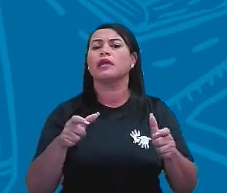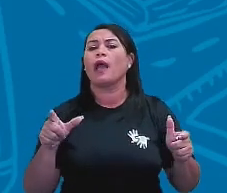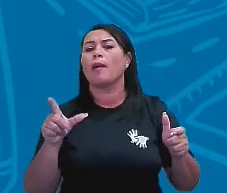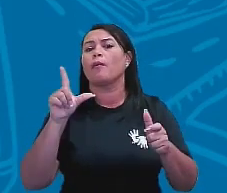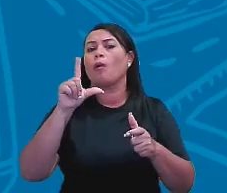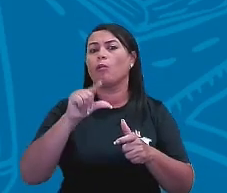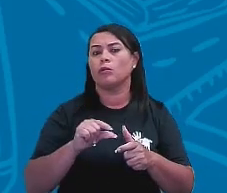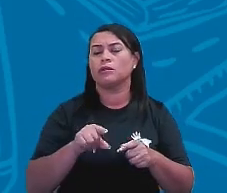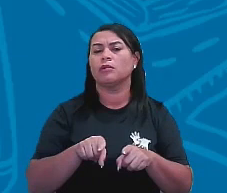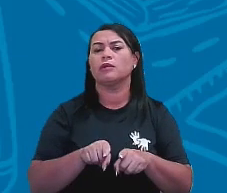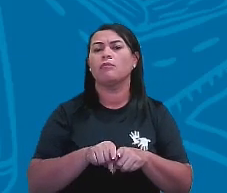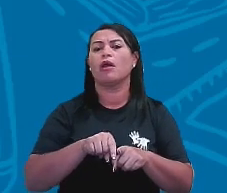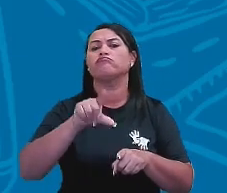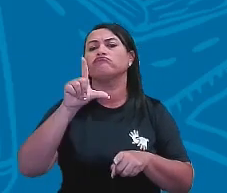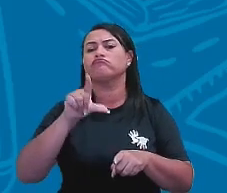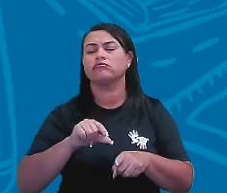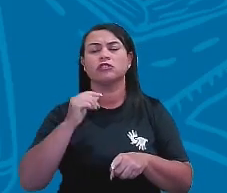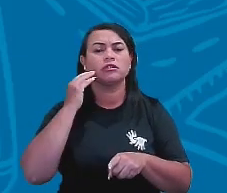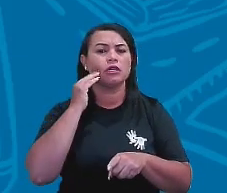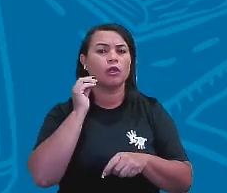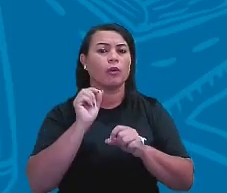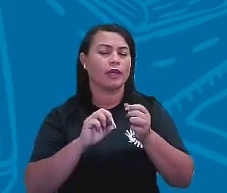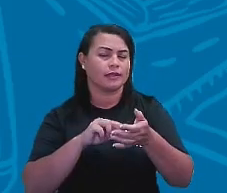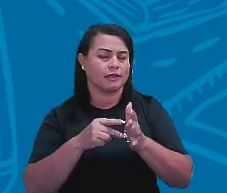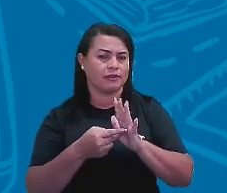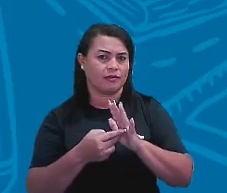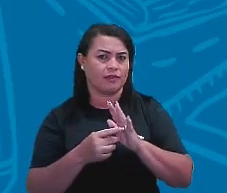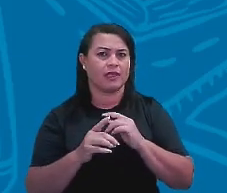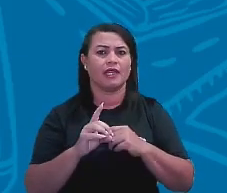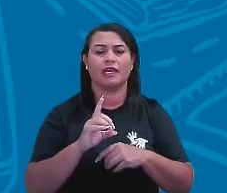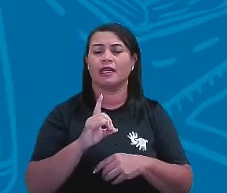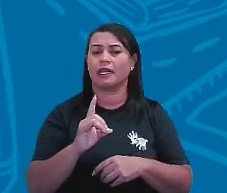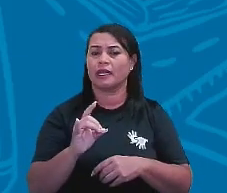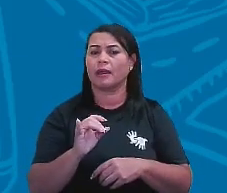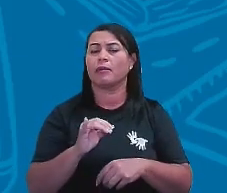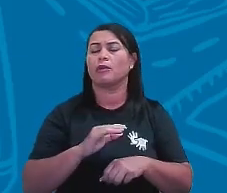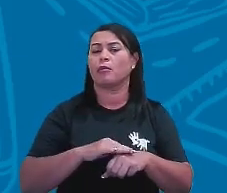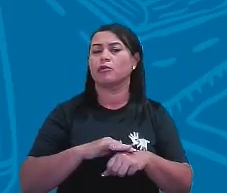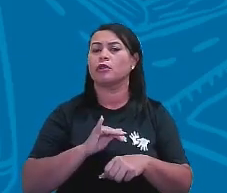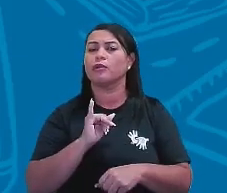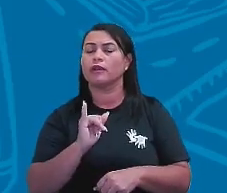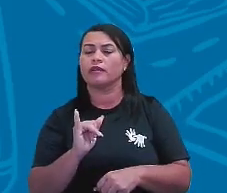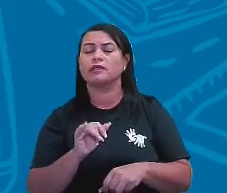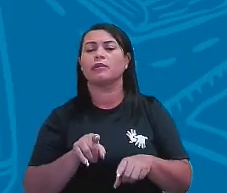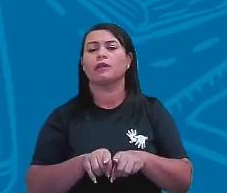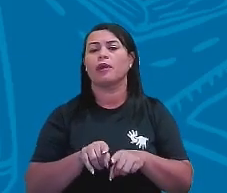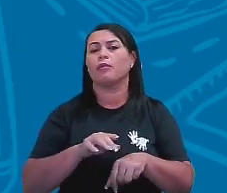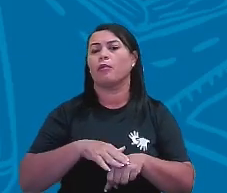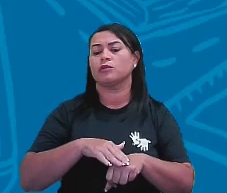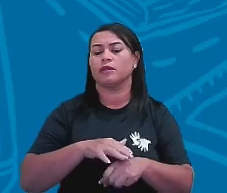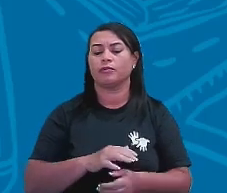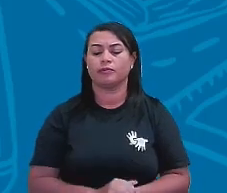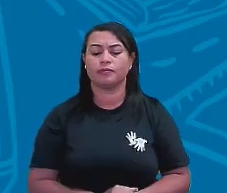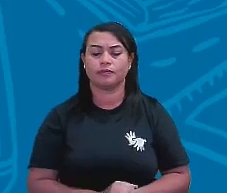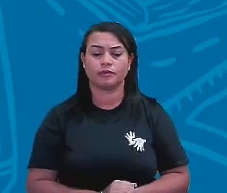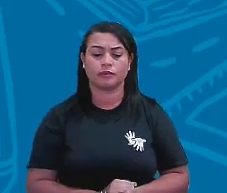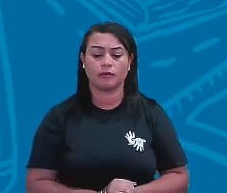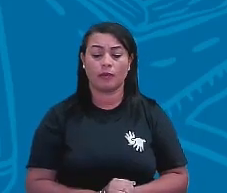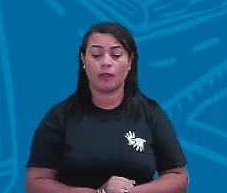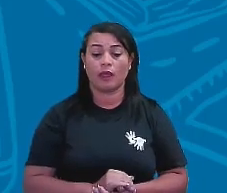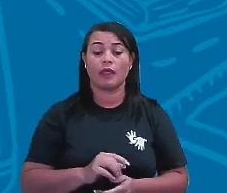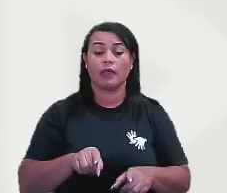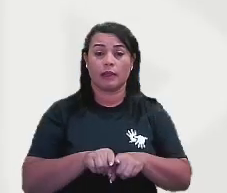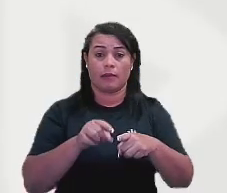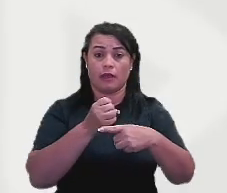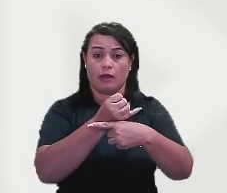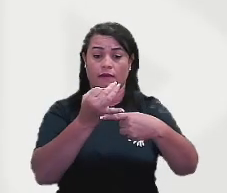para que a gente possa entender grandeza diretamente proporcional e grandeza inversamente proporcional. Então, a fração